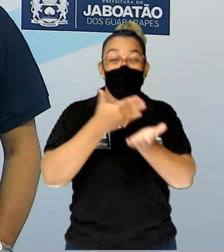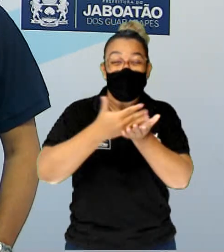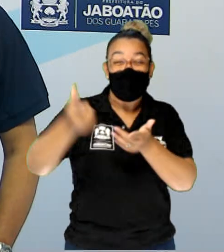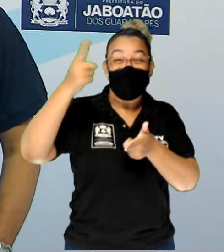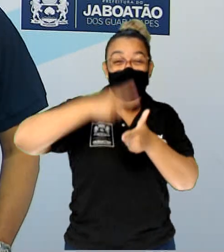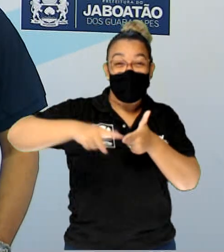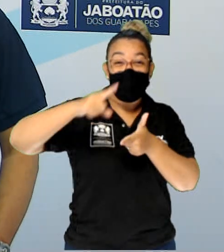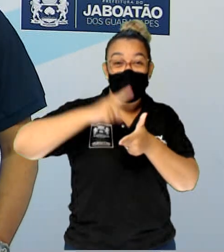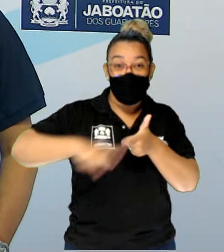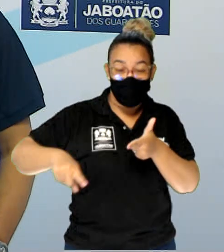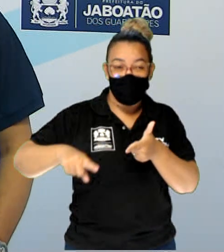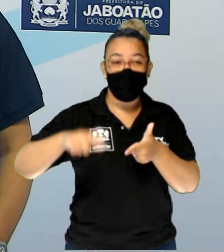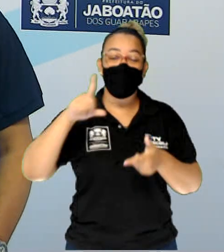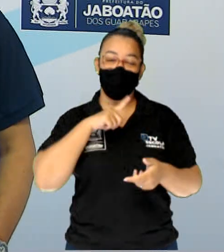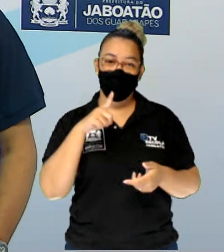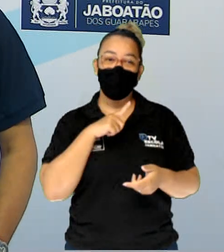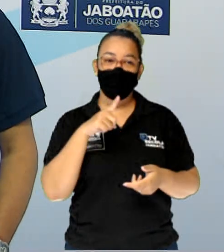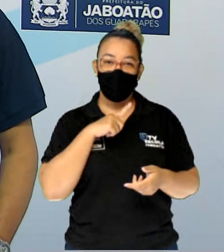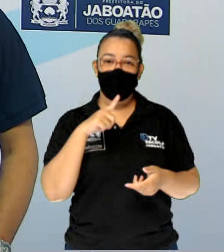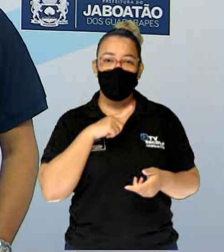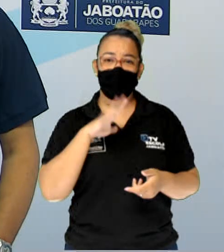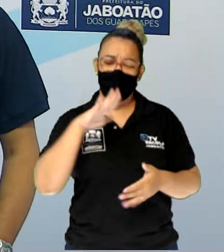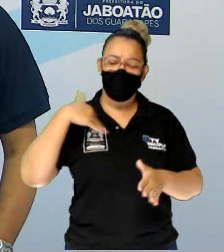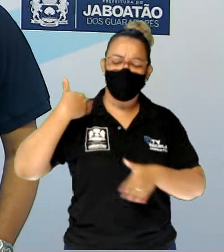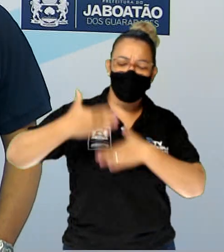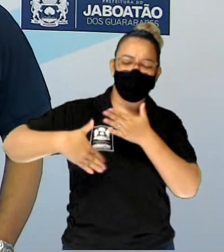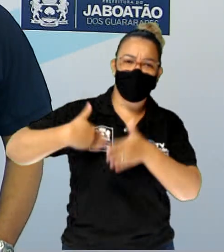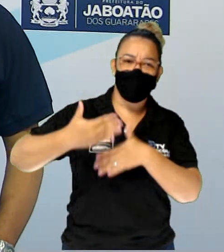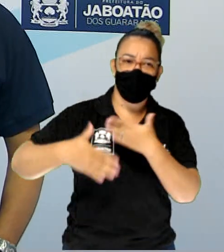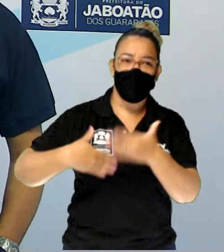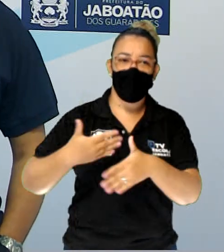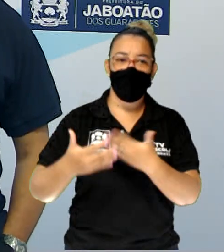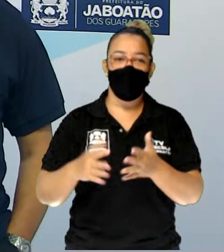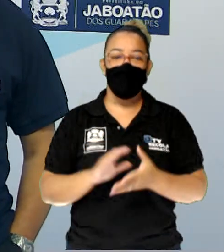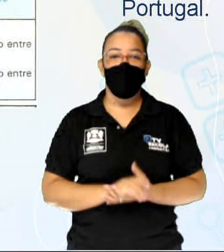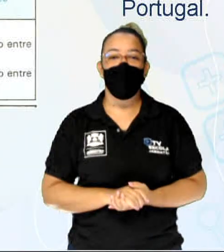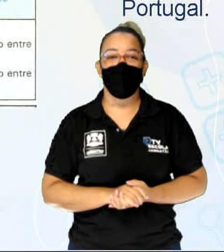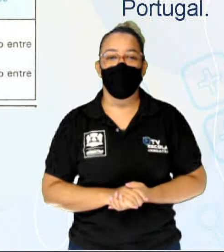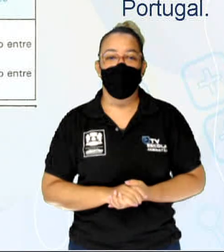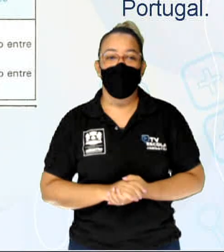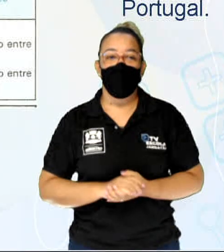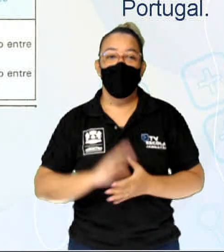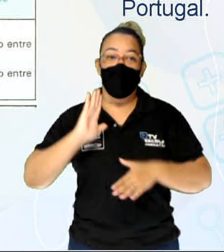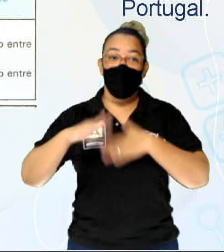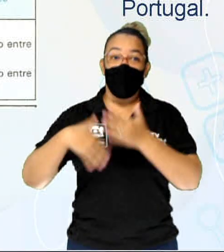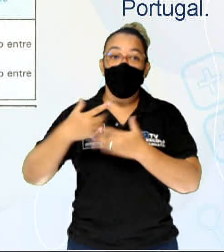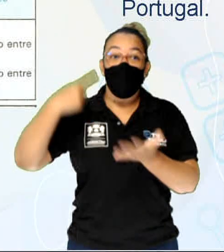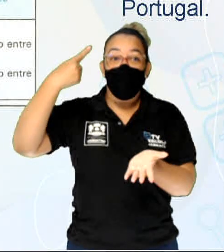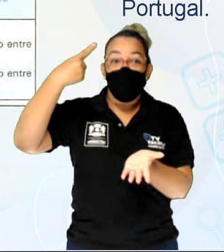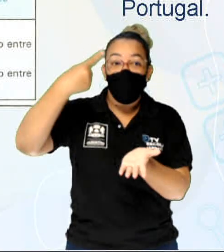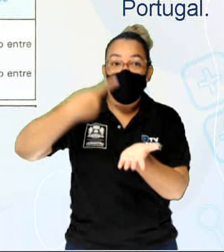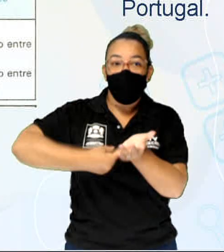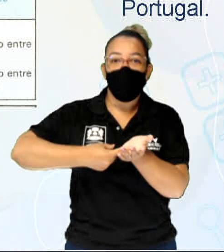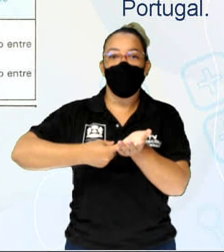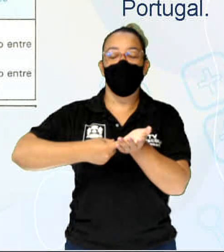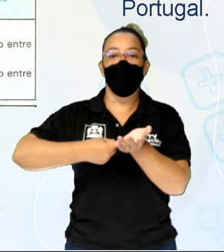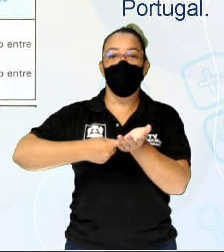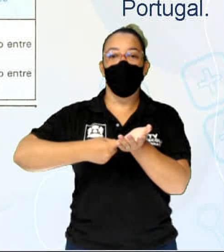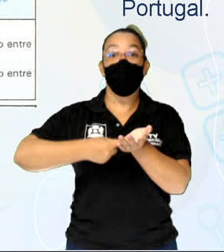a essa questão territorial. Mas isso é um processo. Depois, o é que nós temos aí? O tratado de Utrecht.